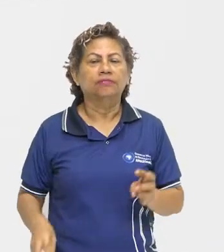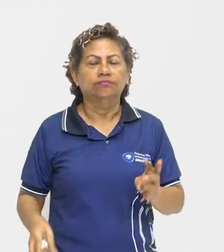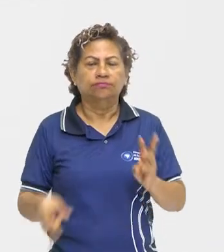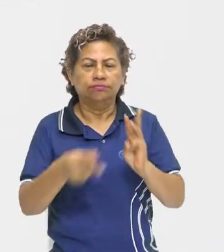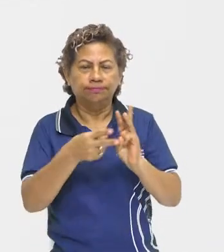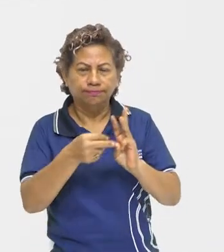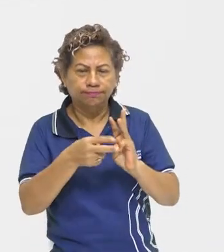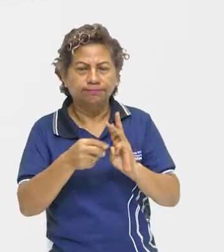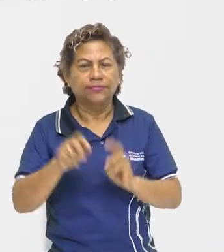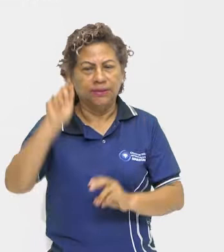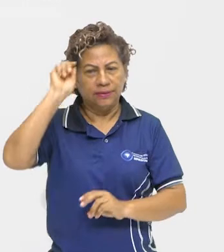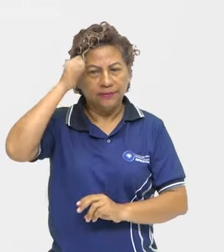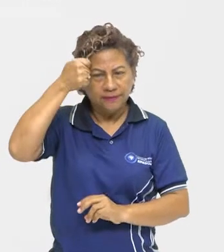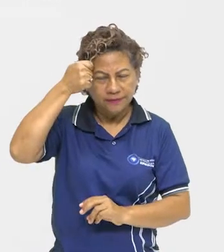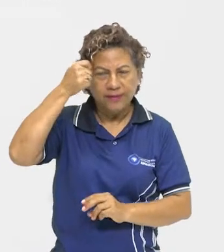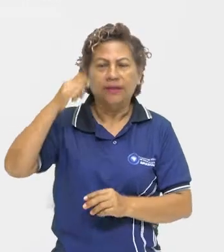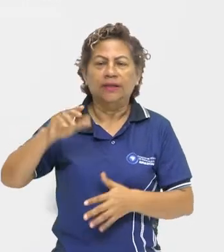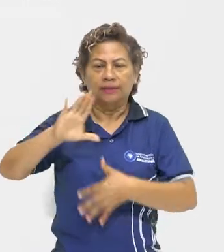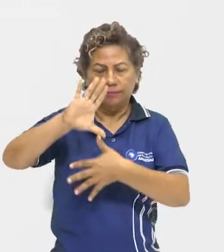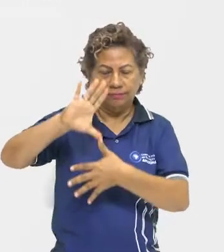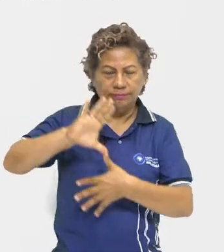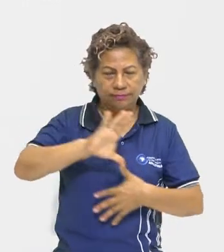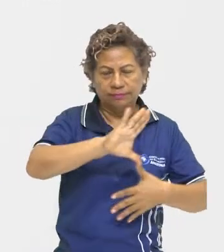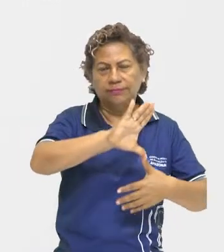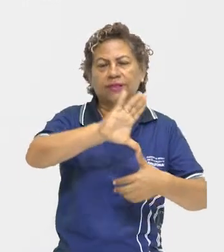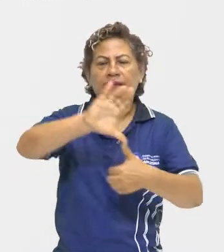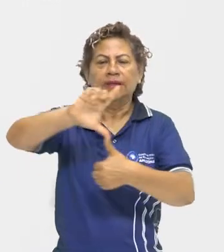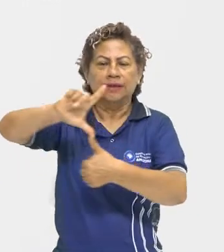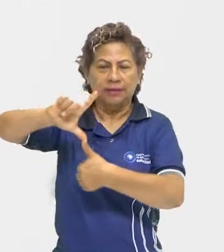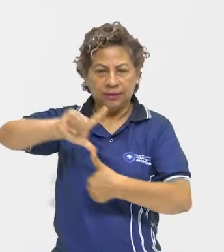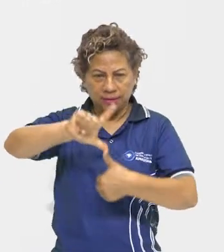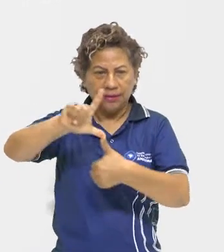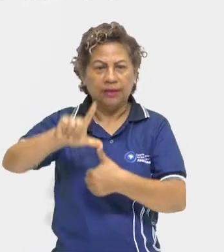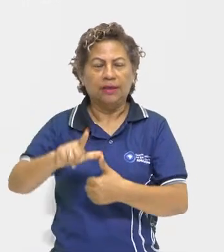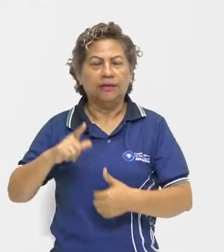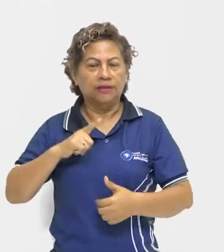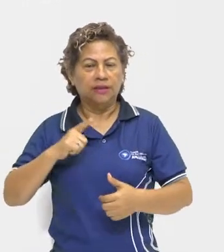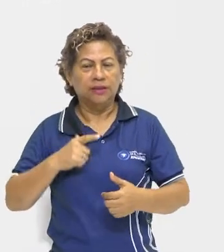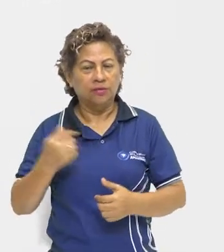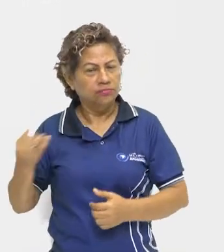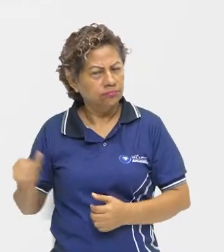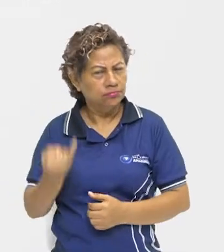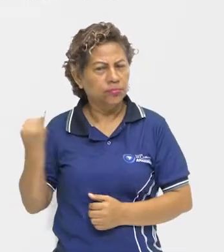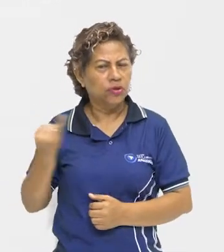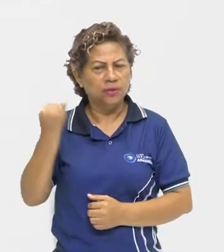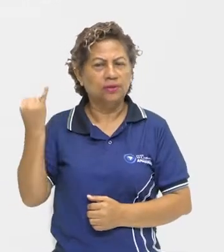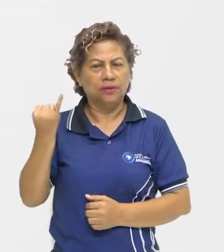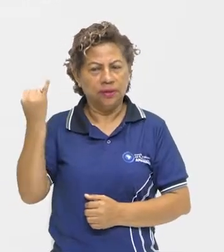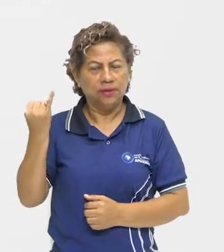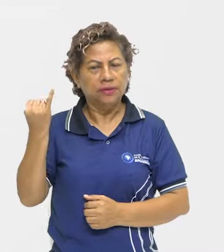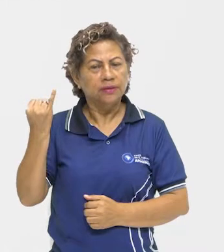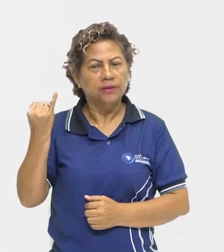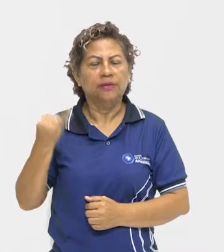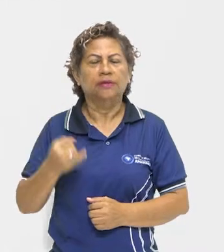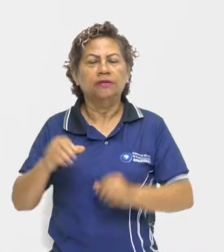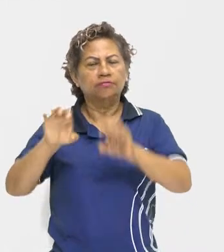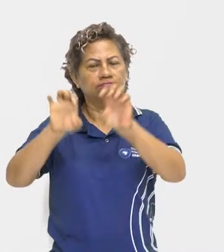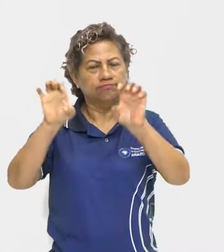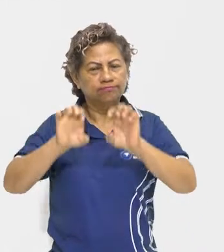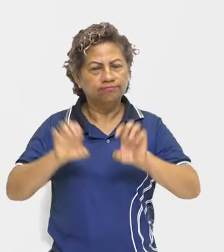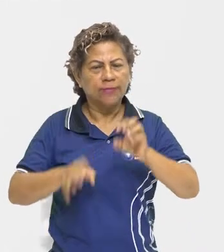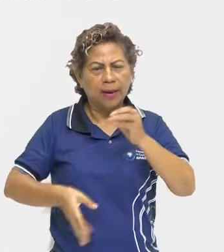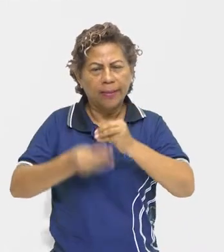-americana para a elaboração de crítica literária embasada nos conhecimentos de estruturas de